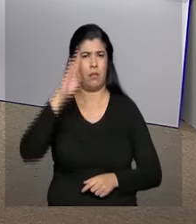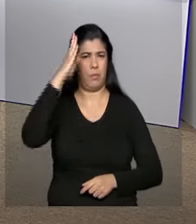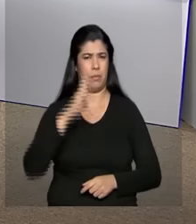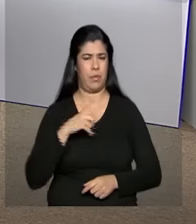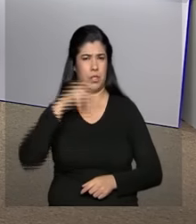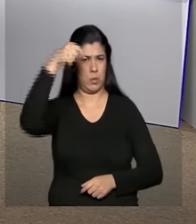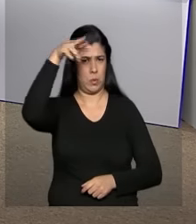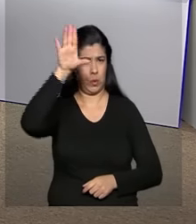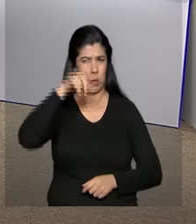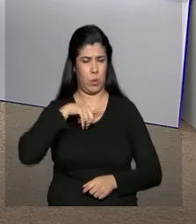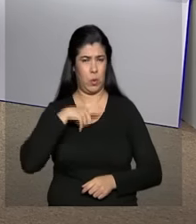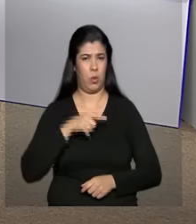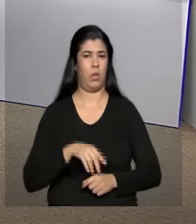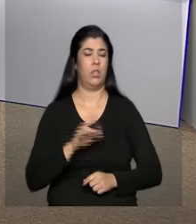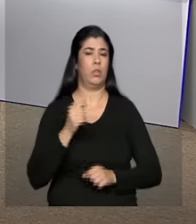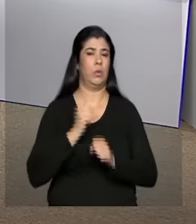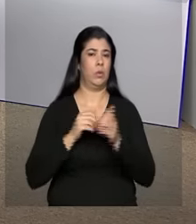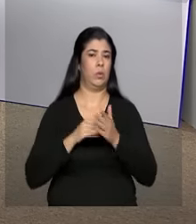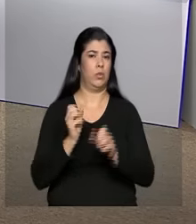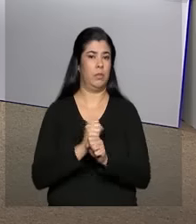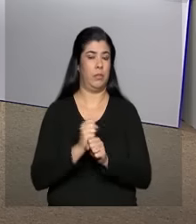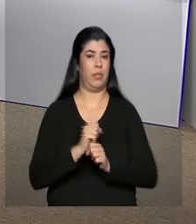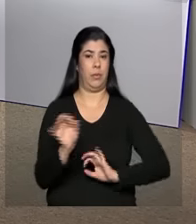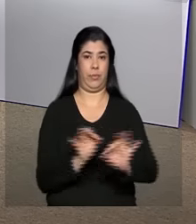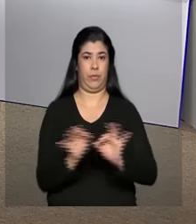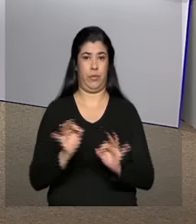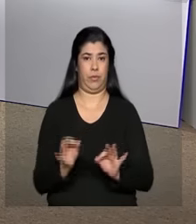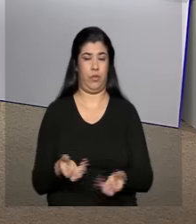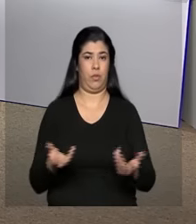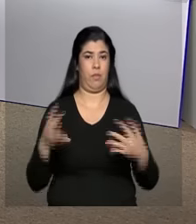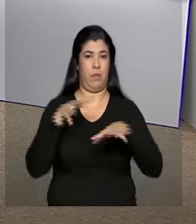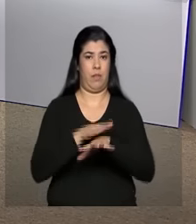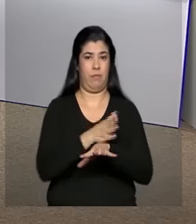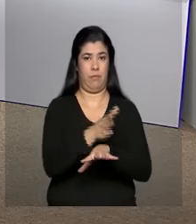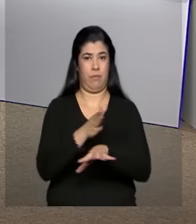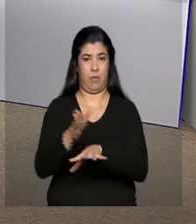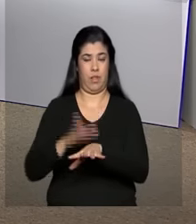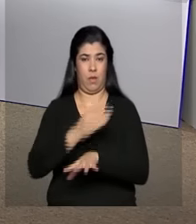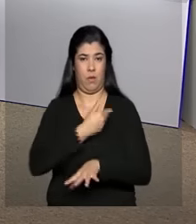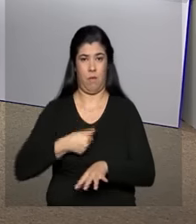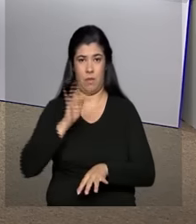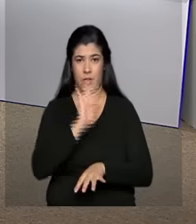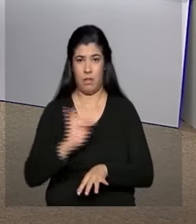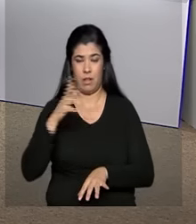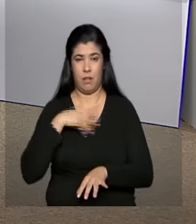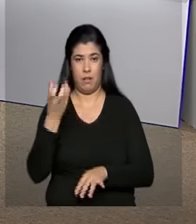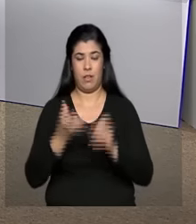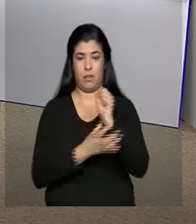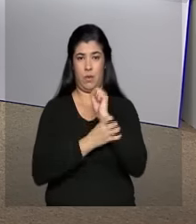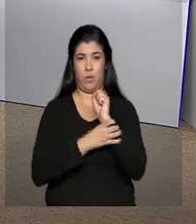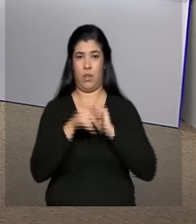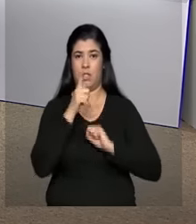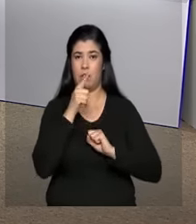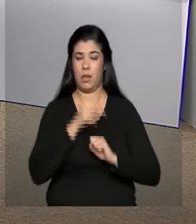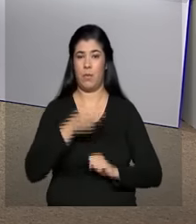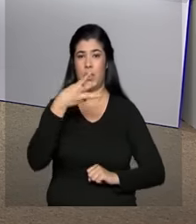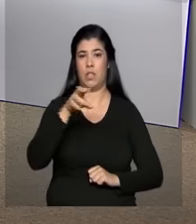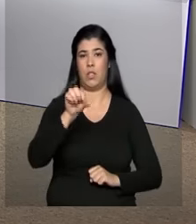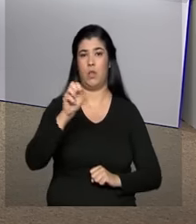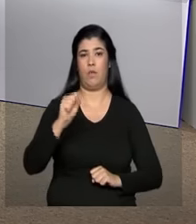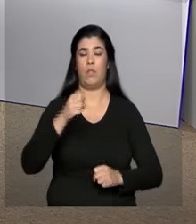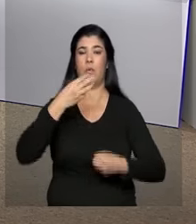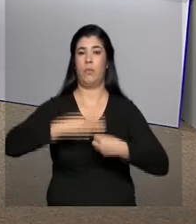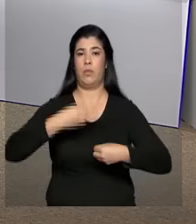projeto de integração do rio São Francisco, o governo federal quer garantir água para 390 municípios no Nordeste que